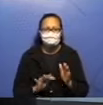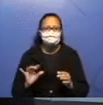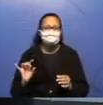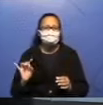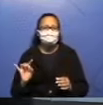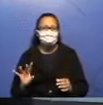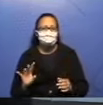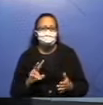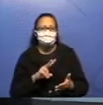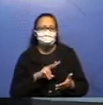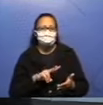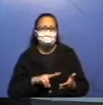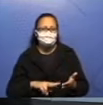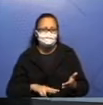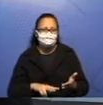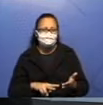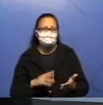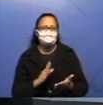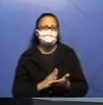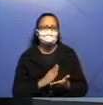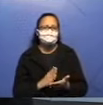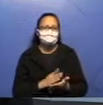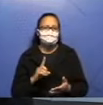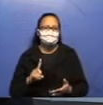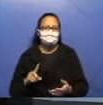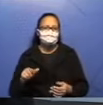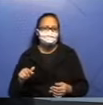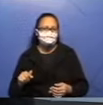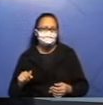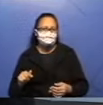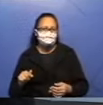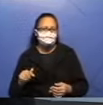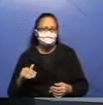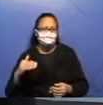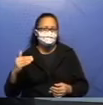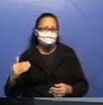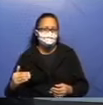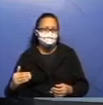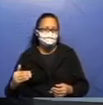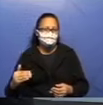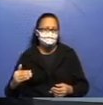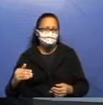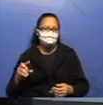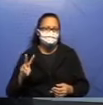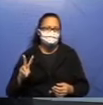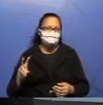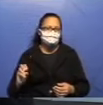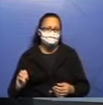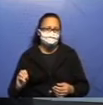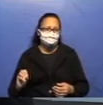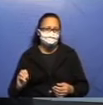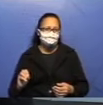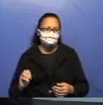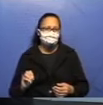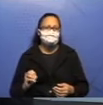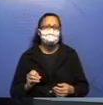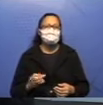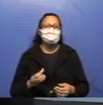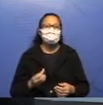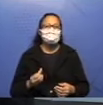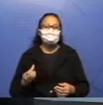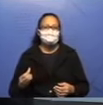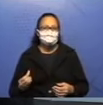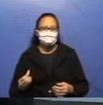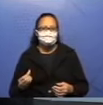ler as páginas 17 até 20, 51 e 52, 66 e 67.